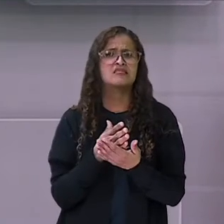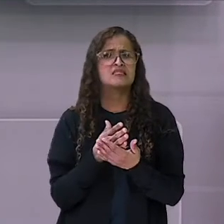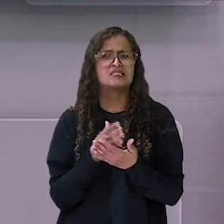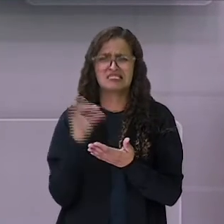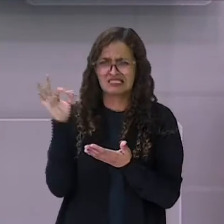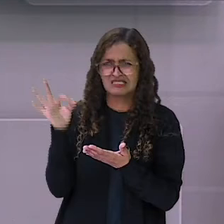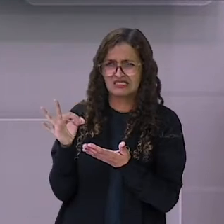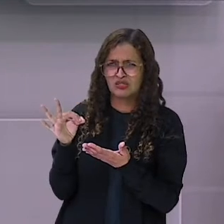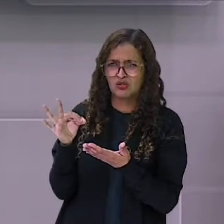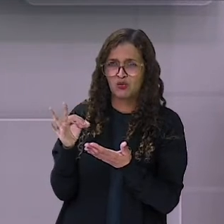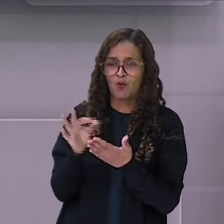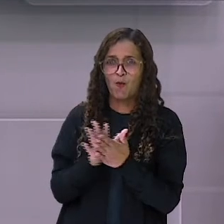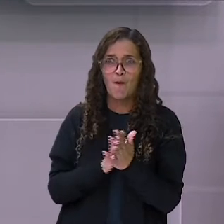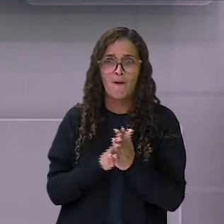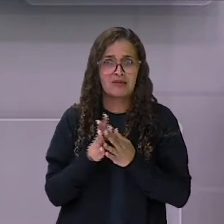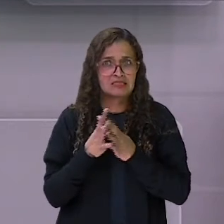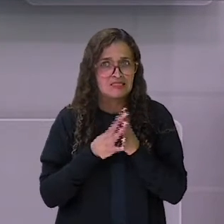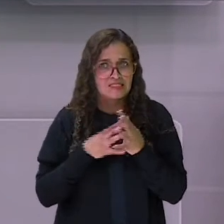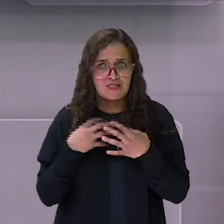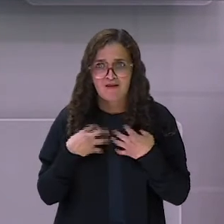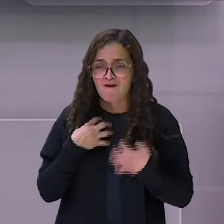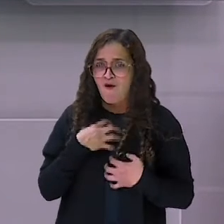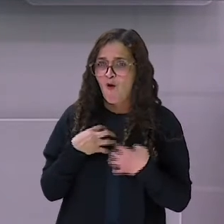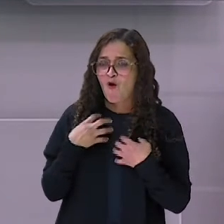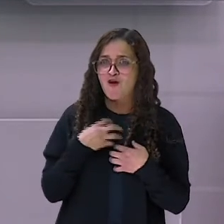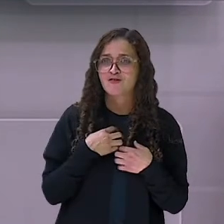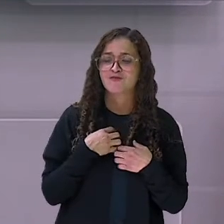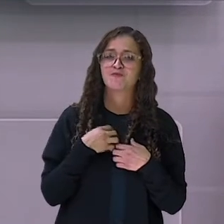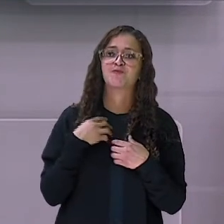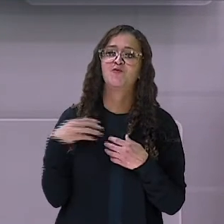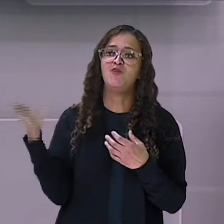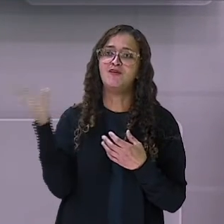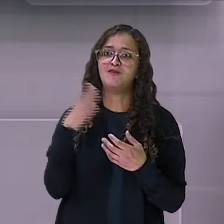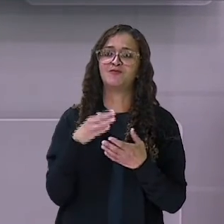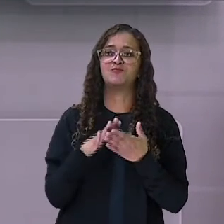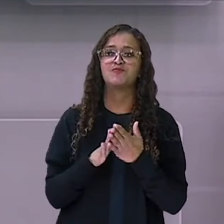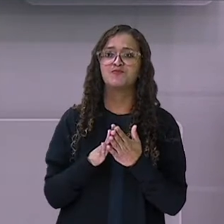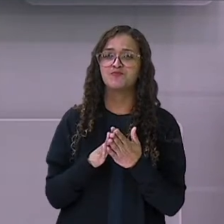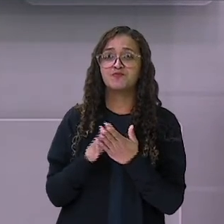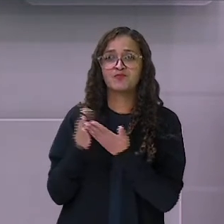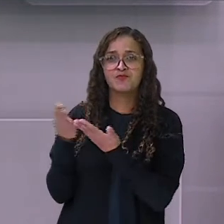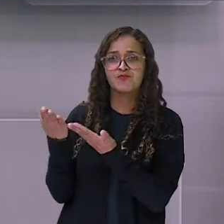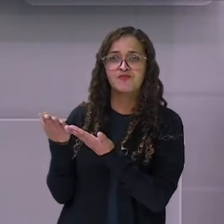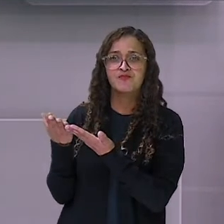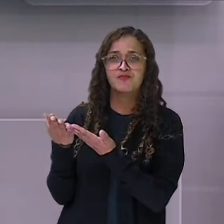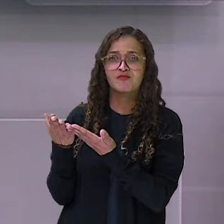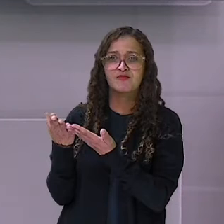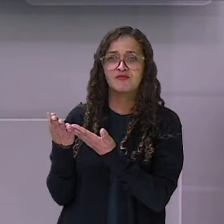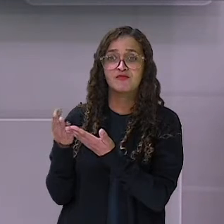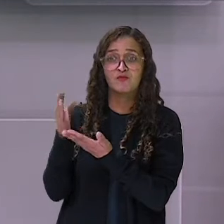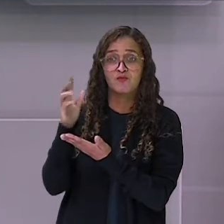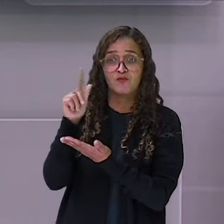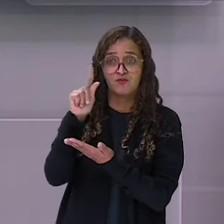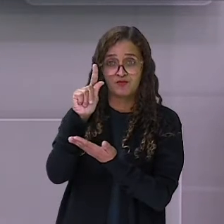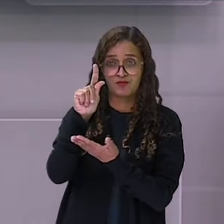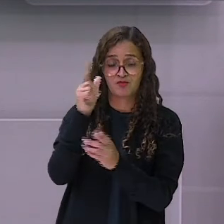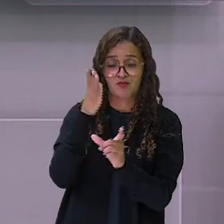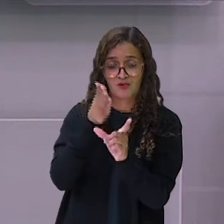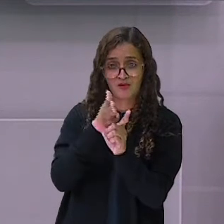Eu estou ansiosa para saber se vai dar certo. Então, vamos lá. Aqui, eu tenho a sílaba